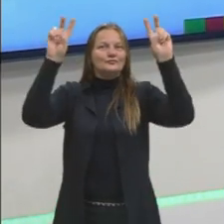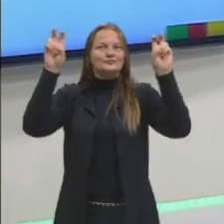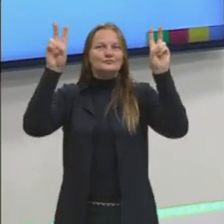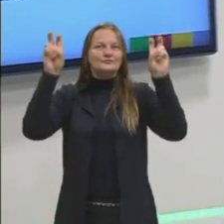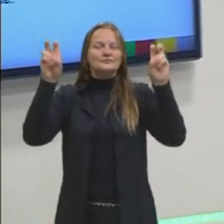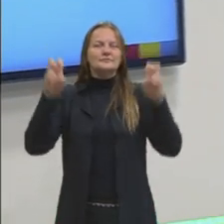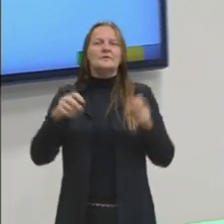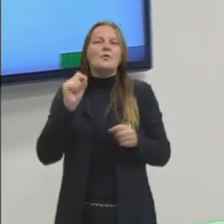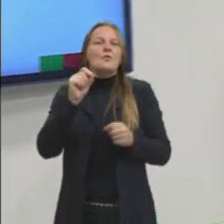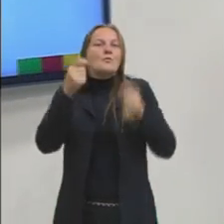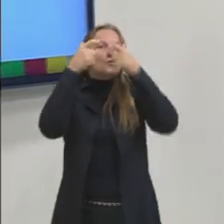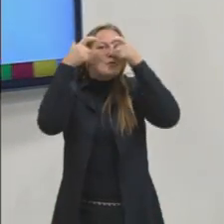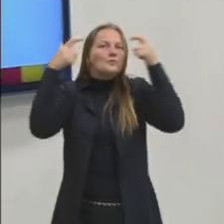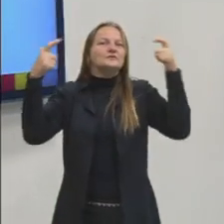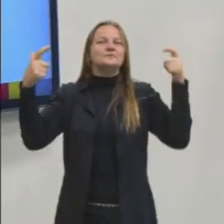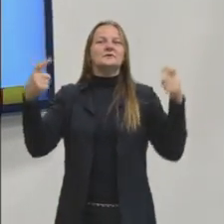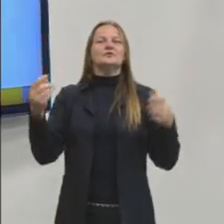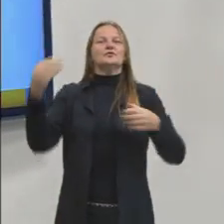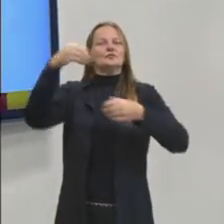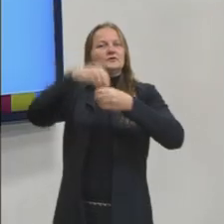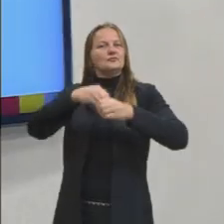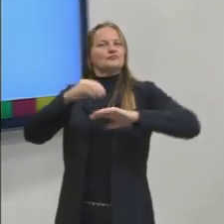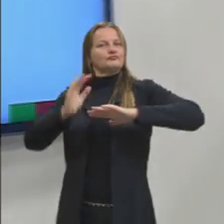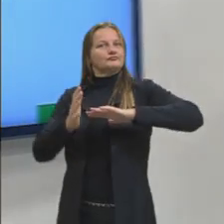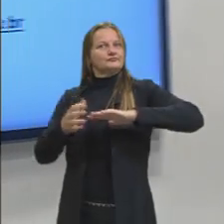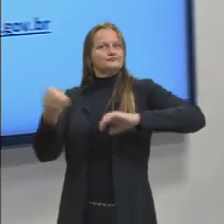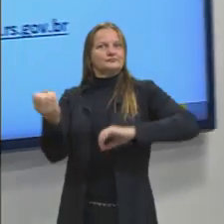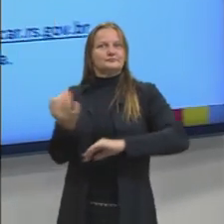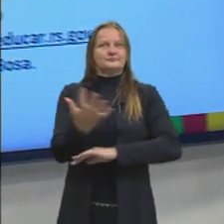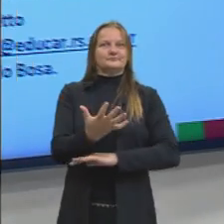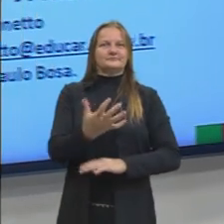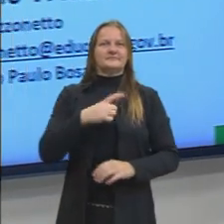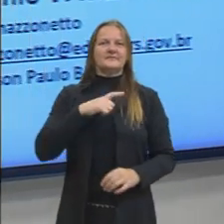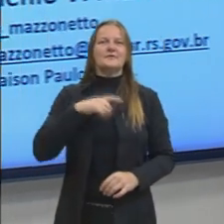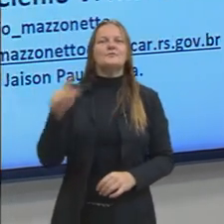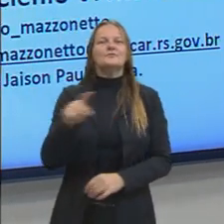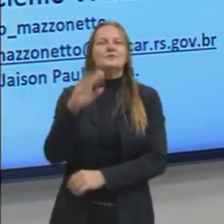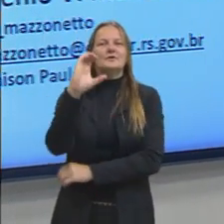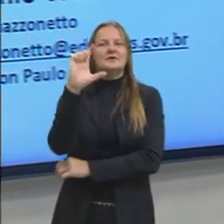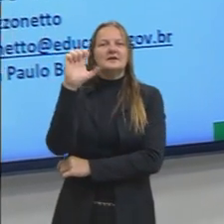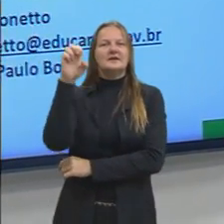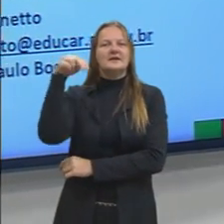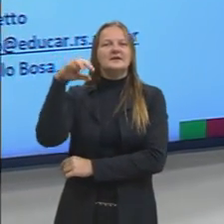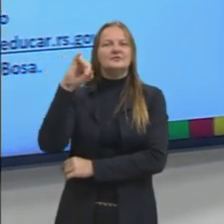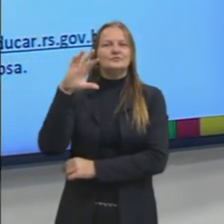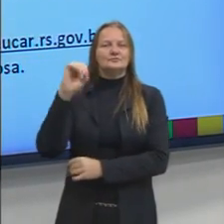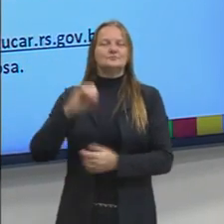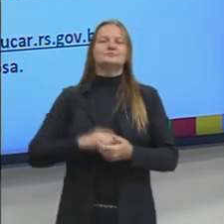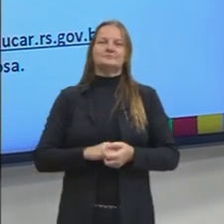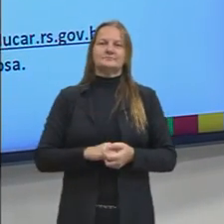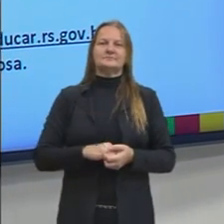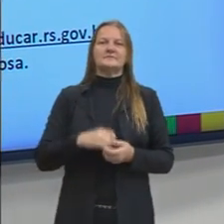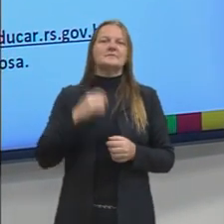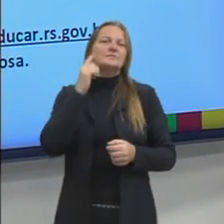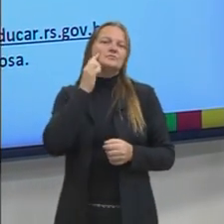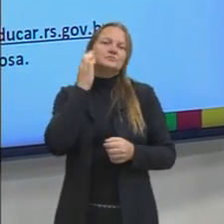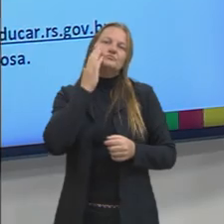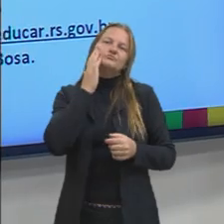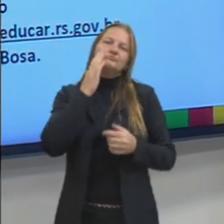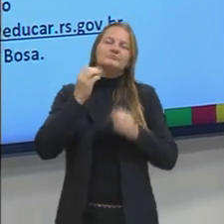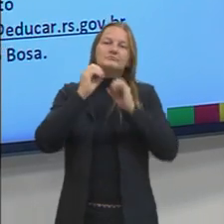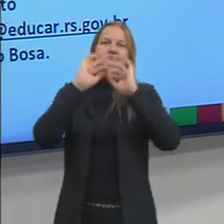a questão do conhecimento na modernidade. Eu sou o professor Clênio Mazoneto, tenho pele clara,